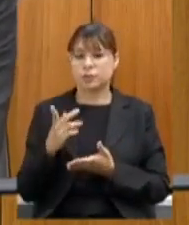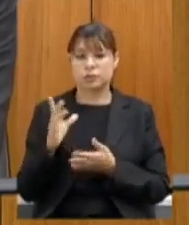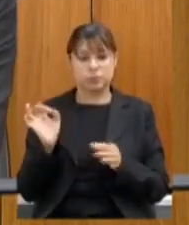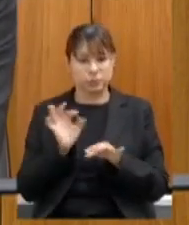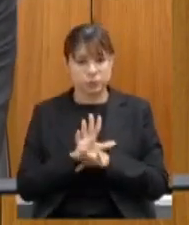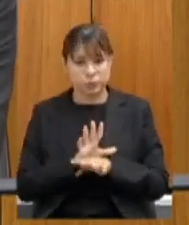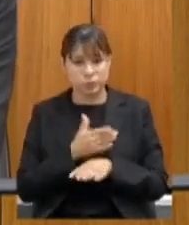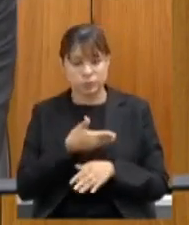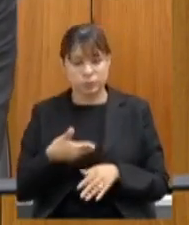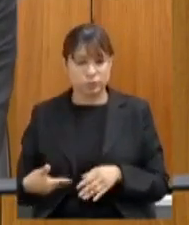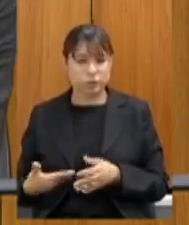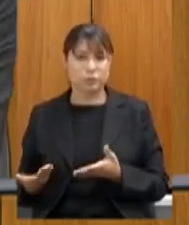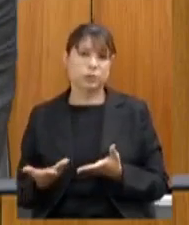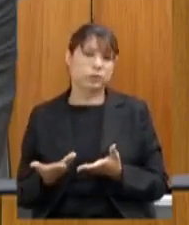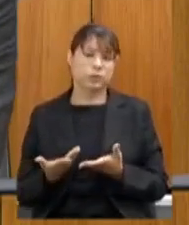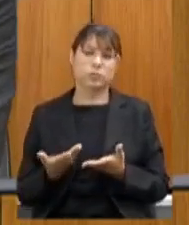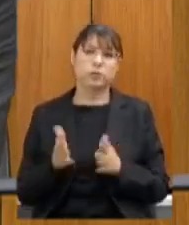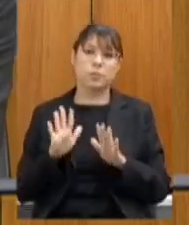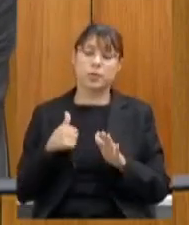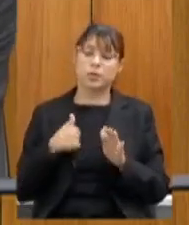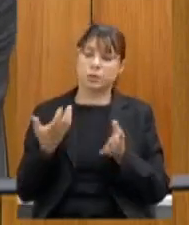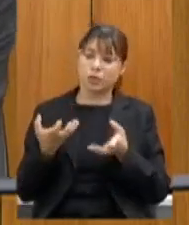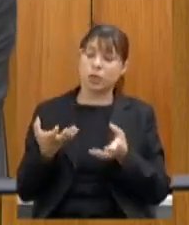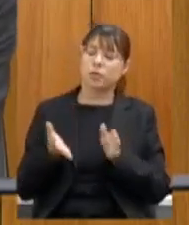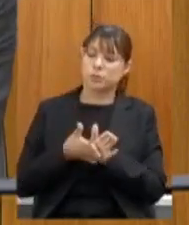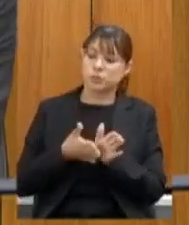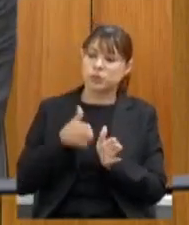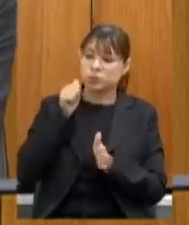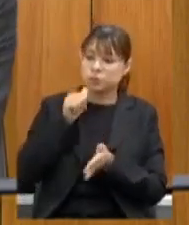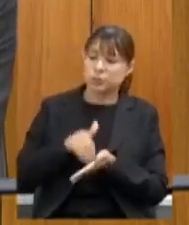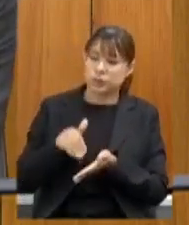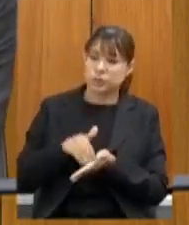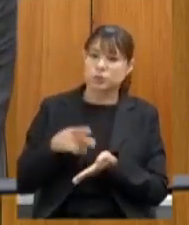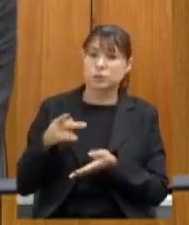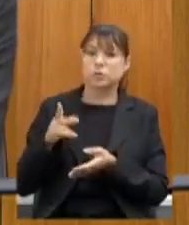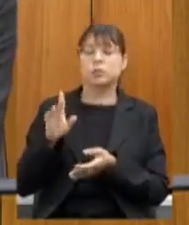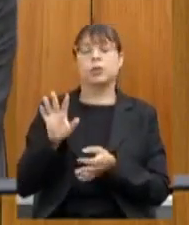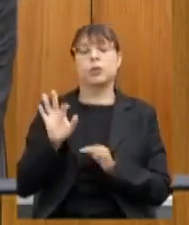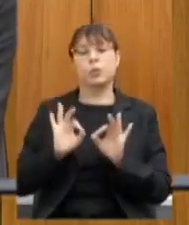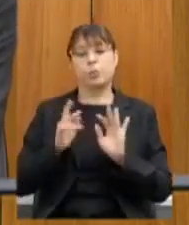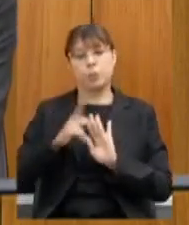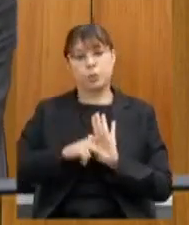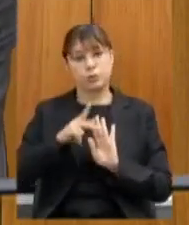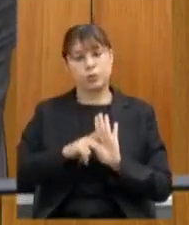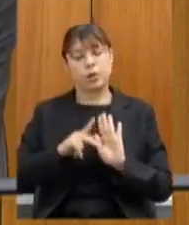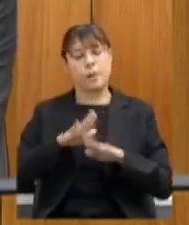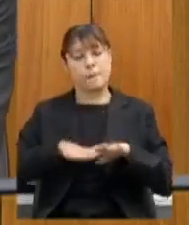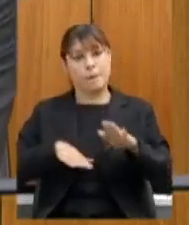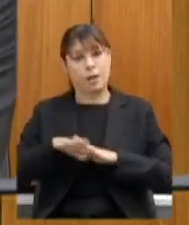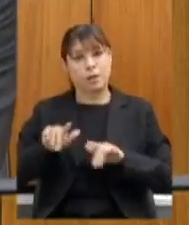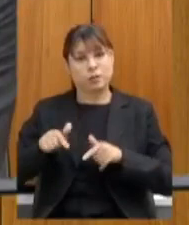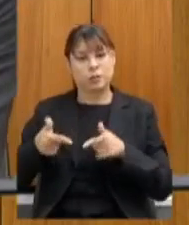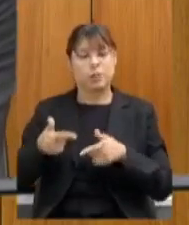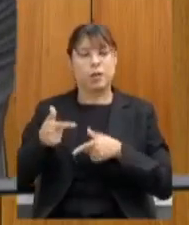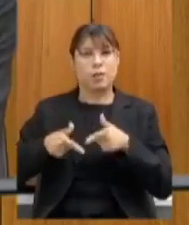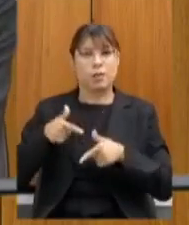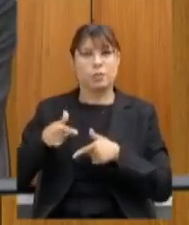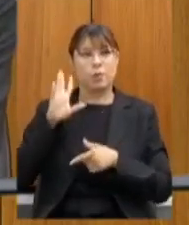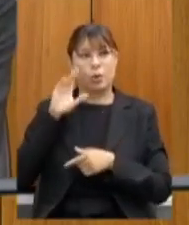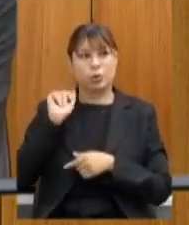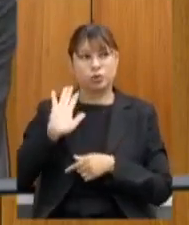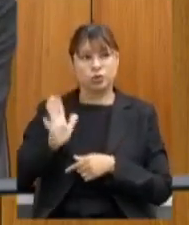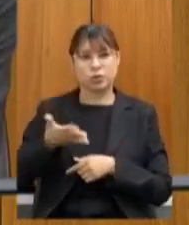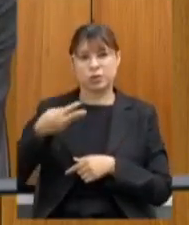sequela é muito grande eu quero parabenizar a secretária pelo projeto Mãos à Obra já está se eu não me engano na terceira